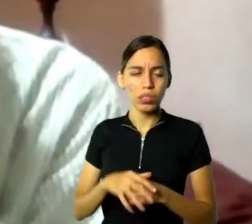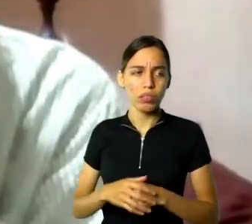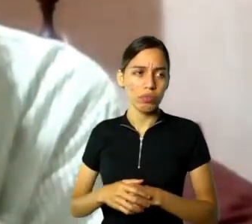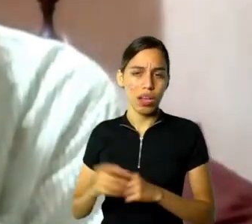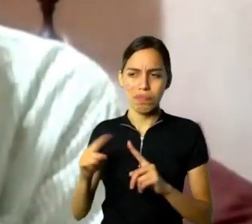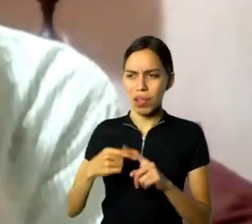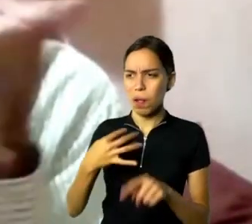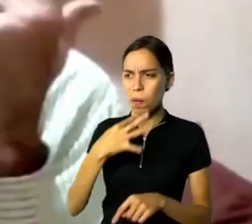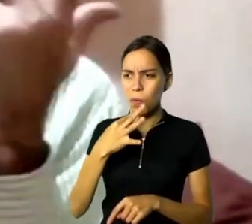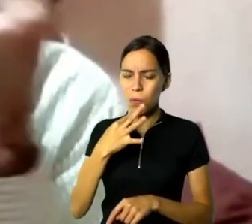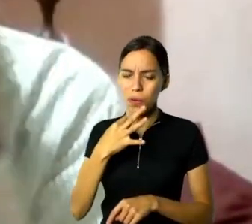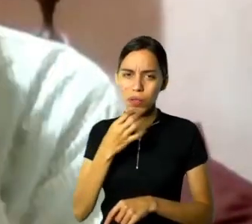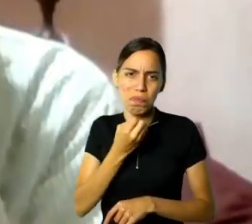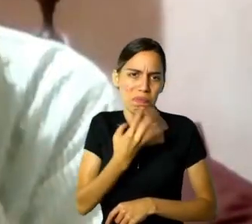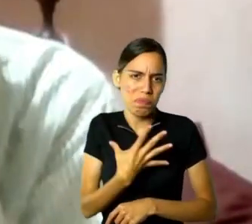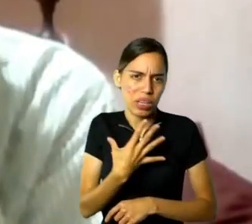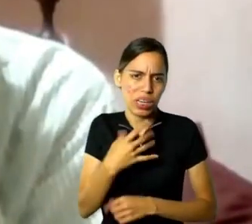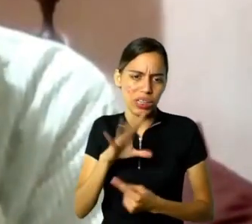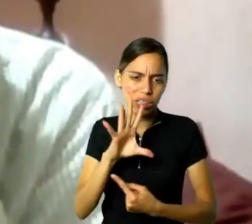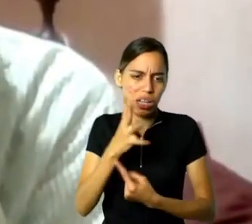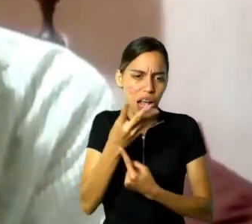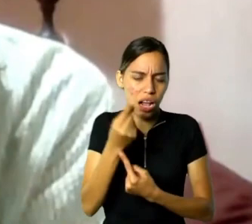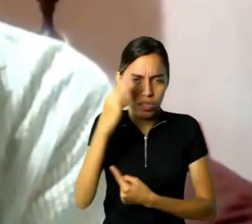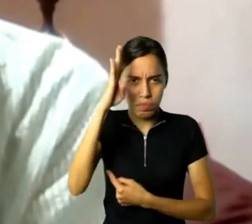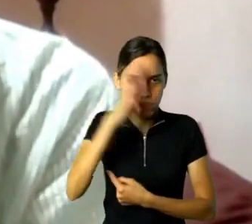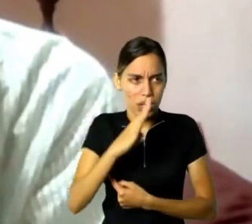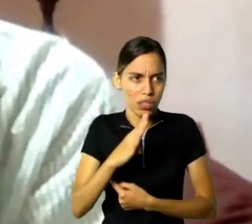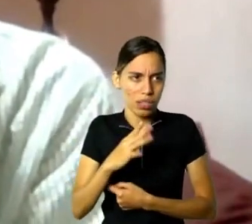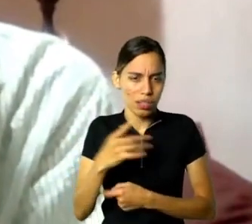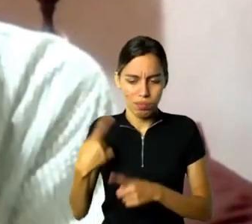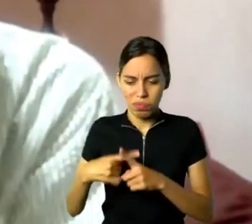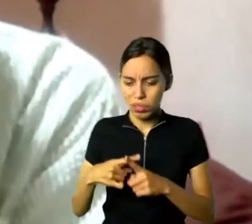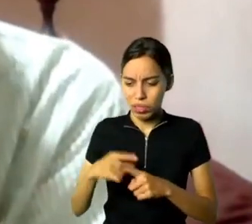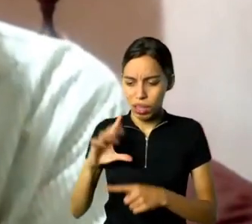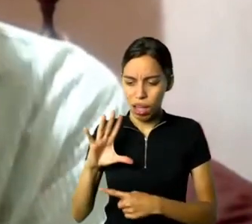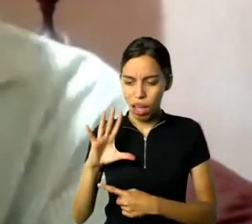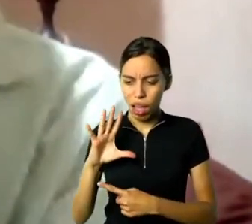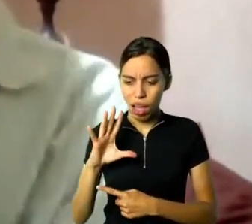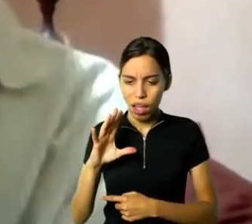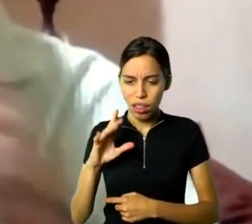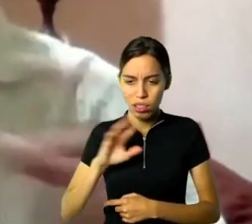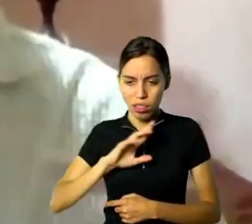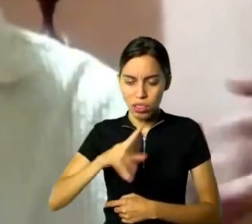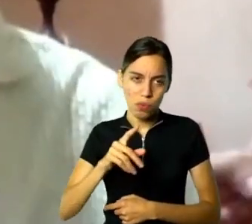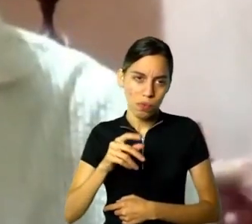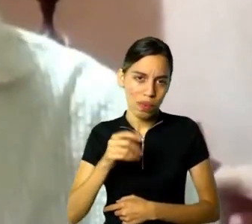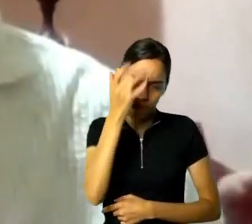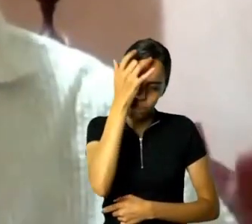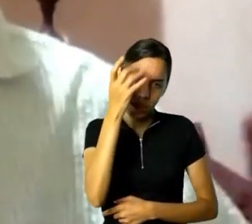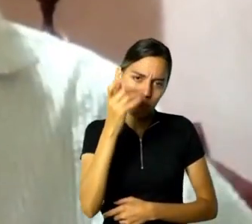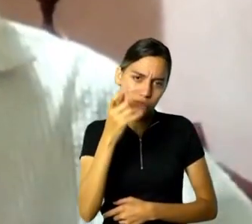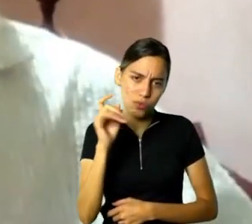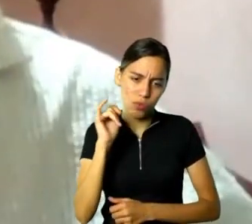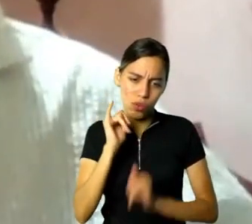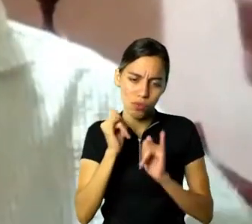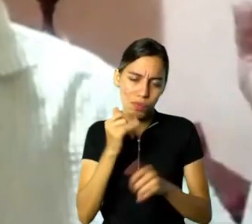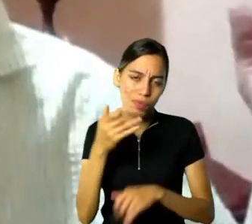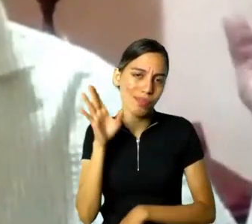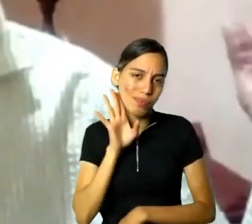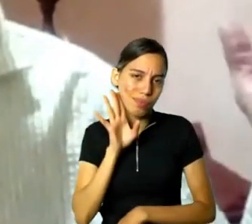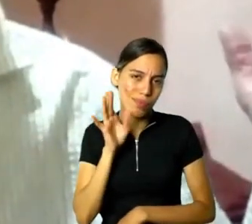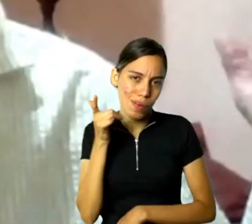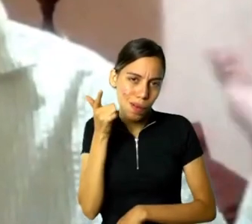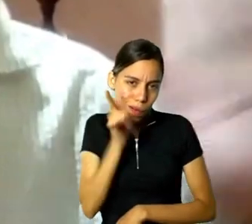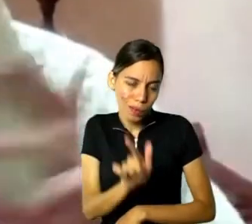brasileira, quanto eu pensava, e não é tão fácil, assim, conseguir as informações, mesmo que elas, mesmo que elas